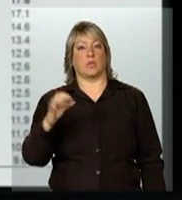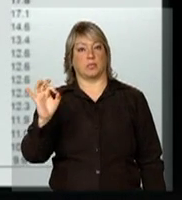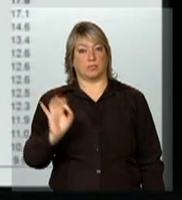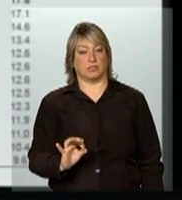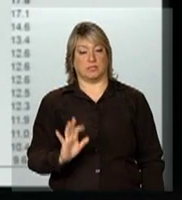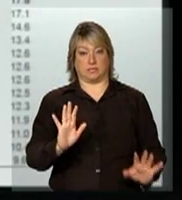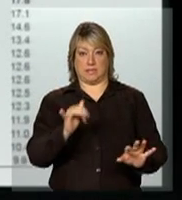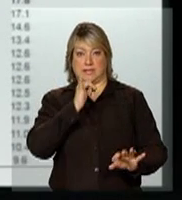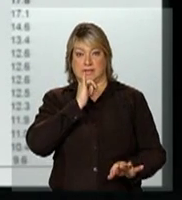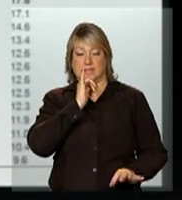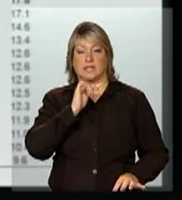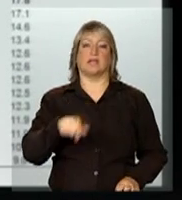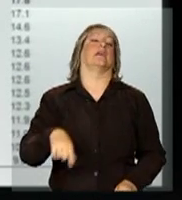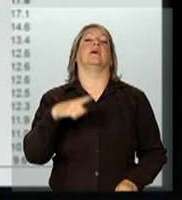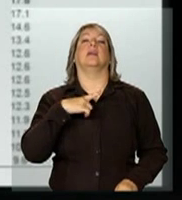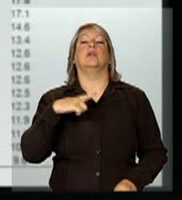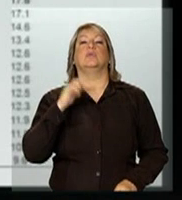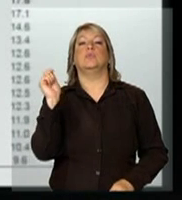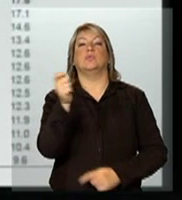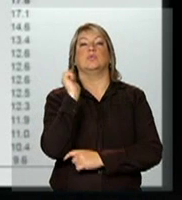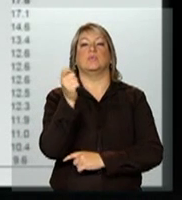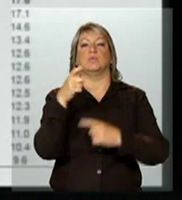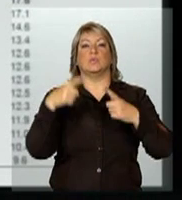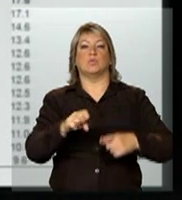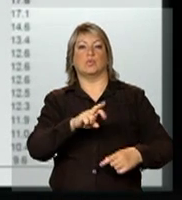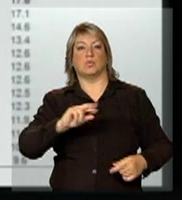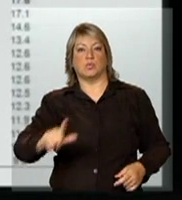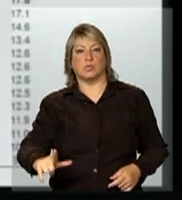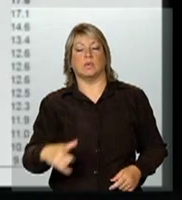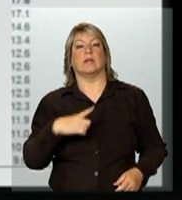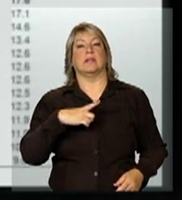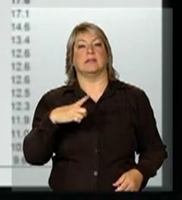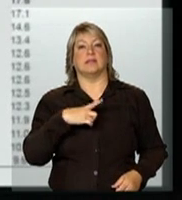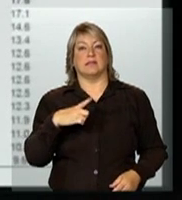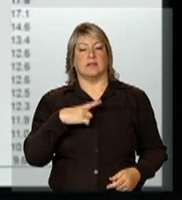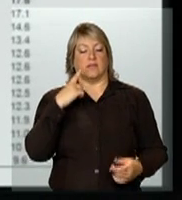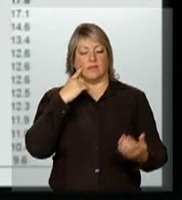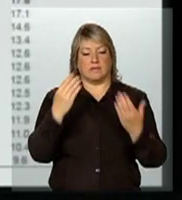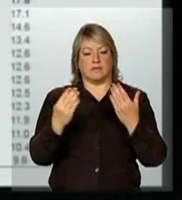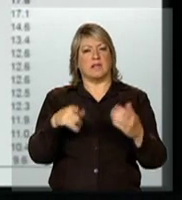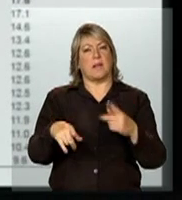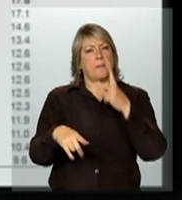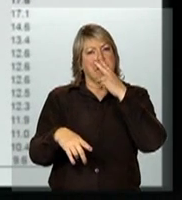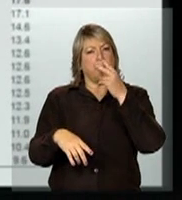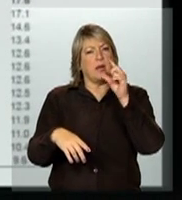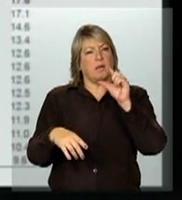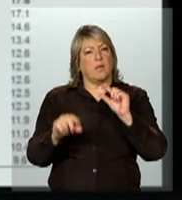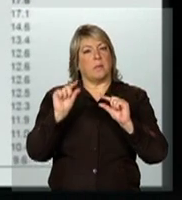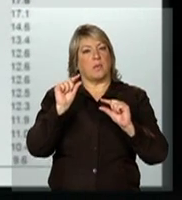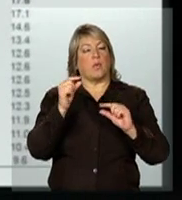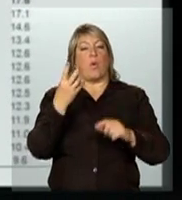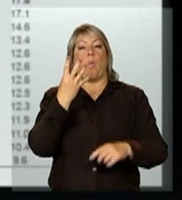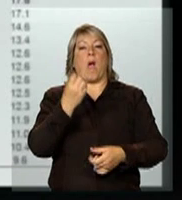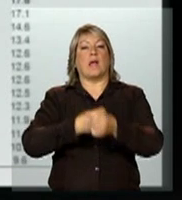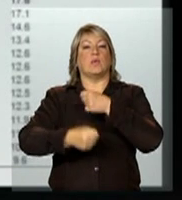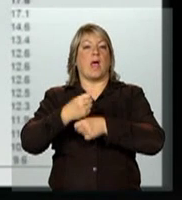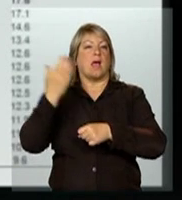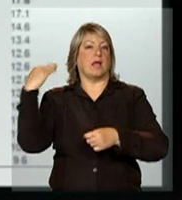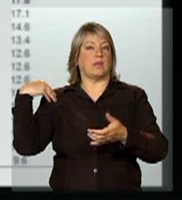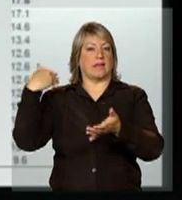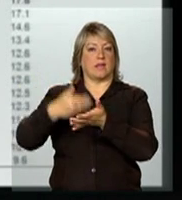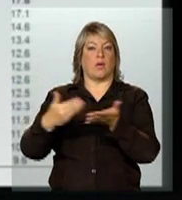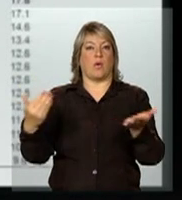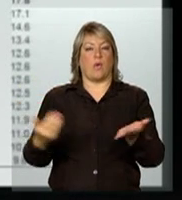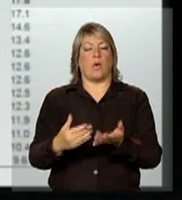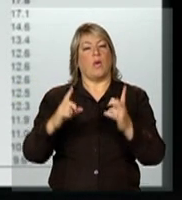no Rio Grande do Sul, apesar de uma discreta tendência de redução nos últimos quatro anos, tem uma taxa de incidência